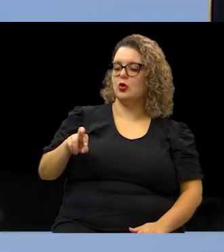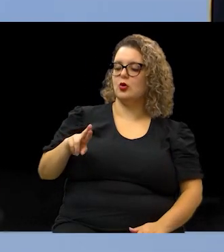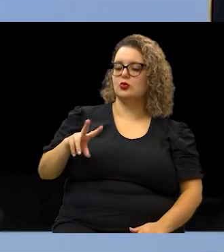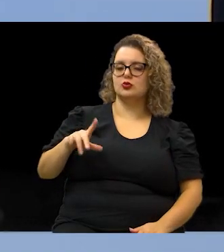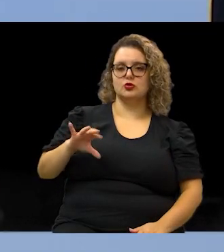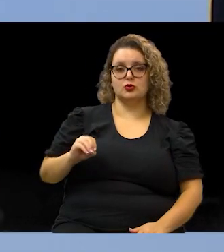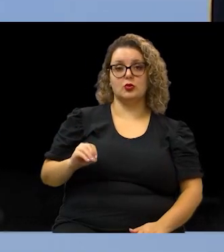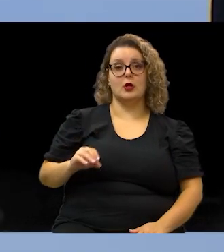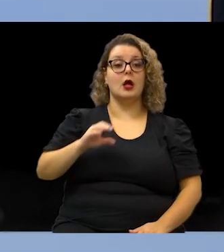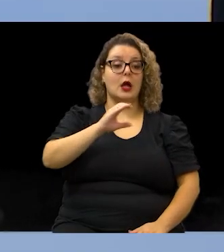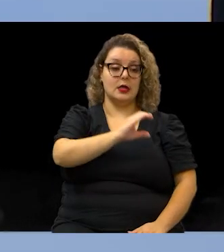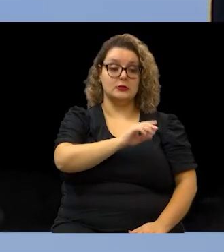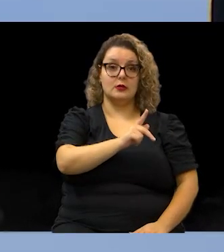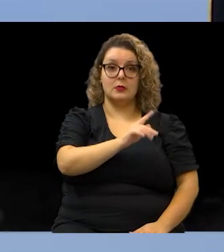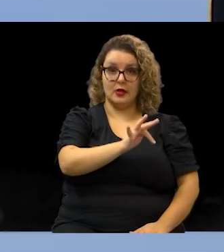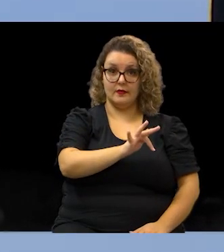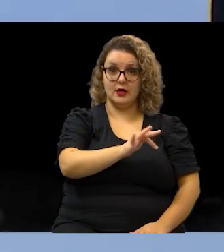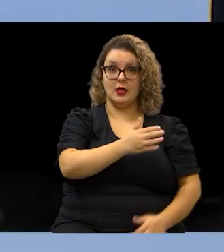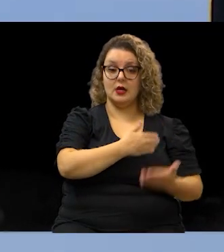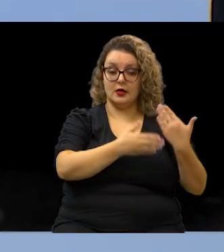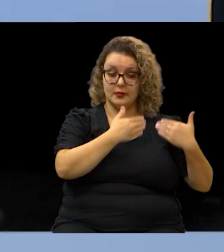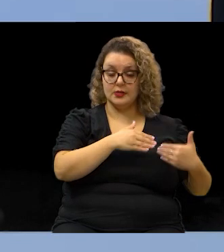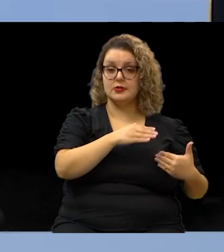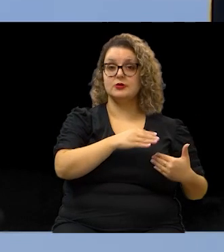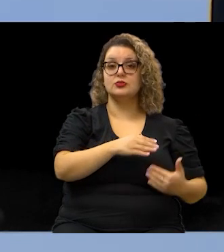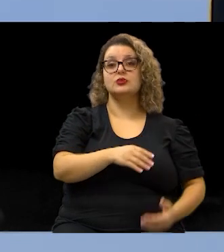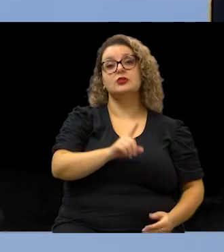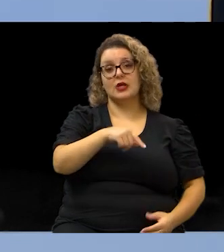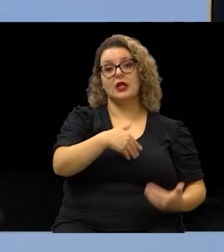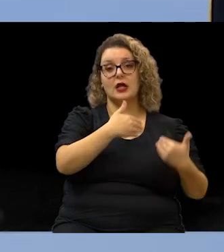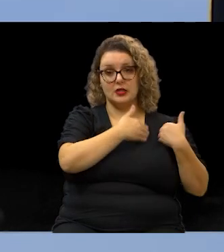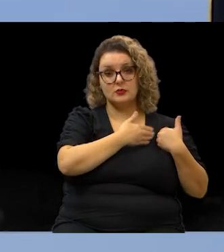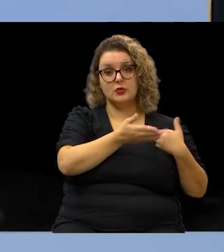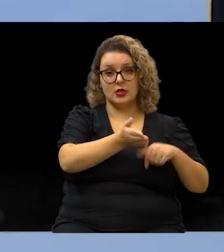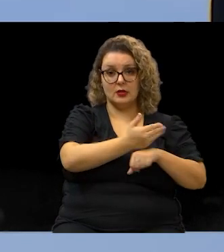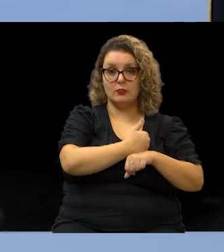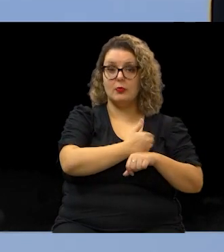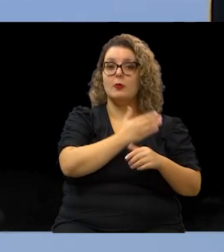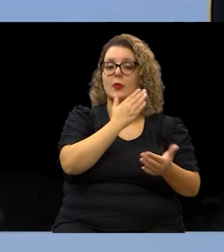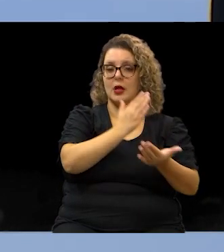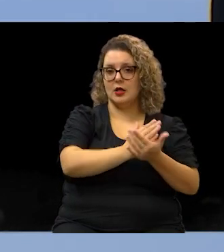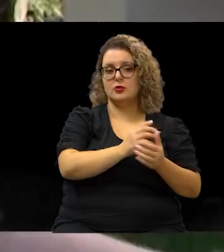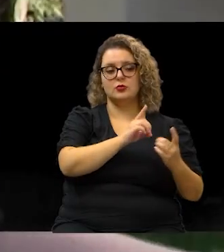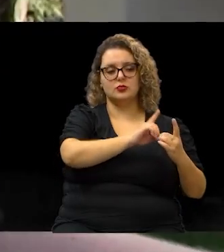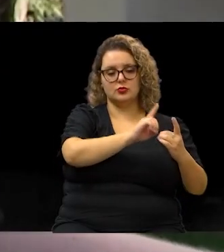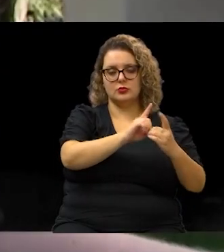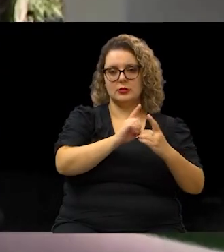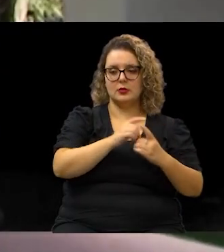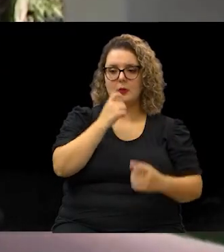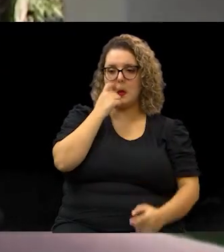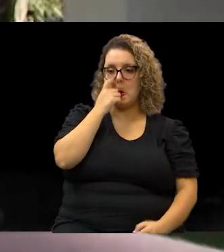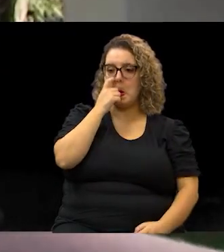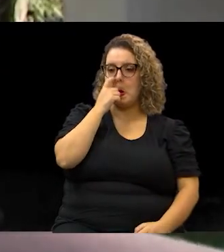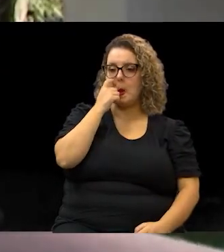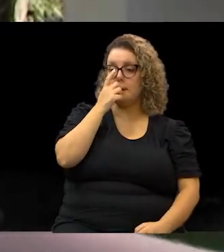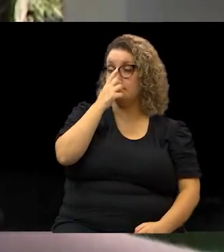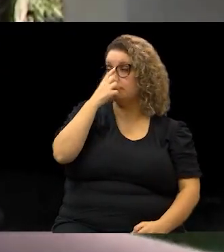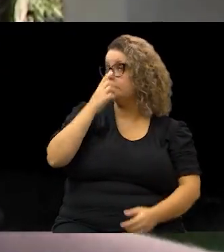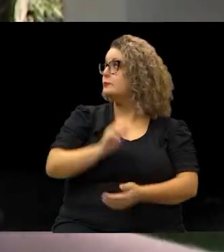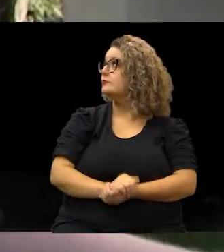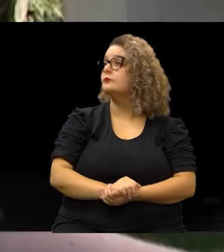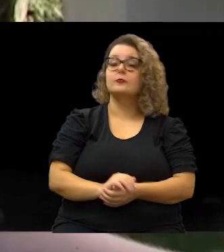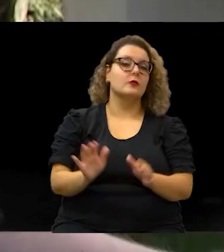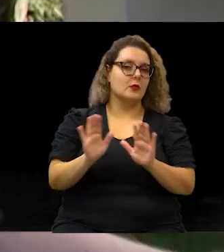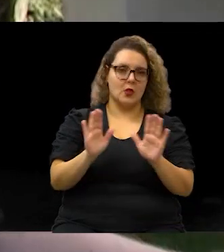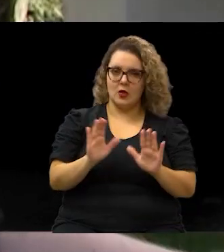a CPFL Energia, antiga concessionária responsável, deixou de realizar os atendimentos. Não é mais a CPFL.